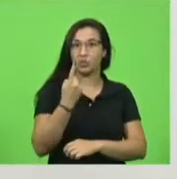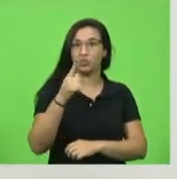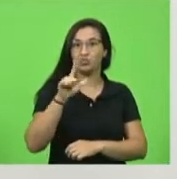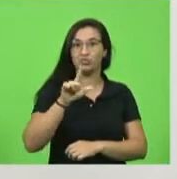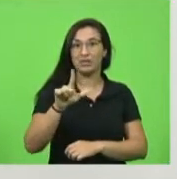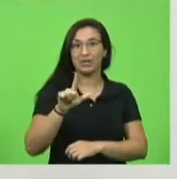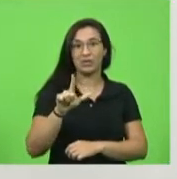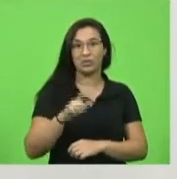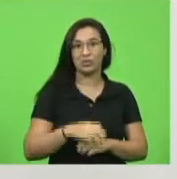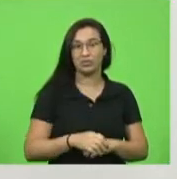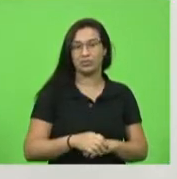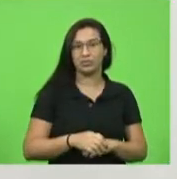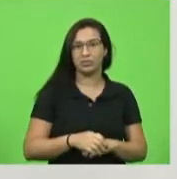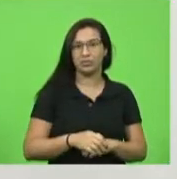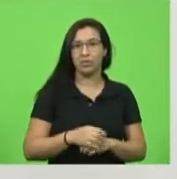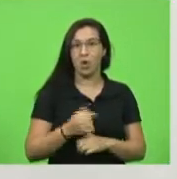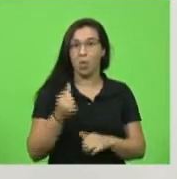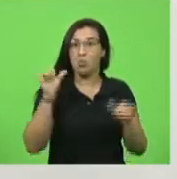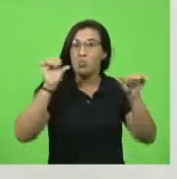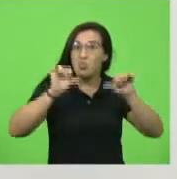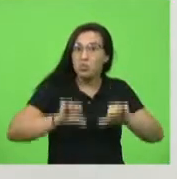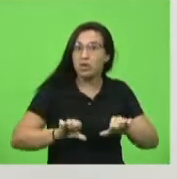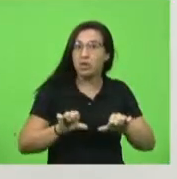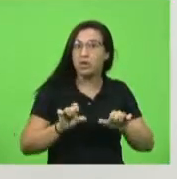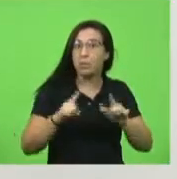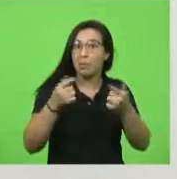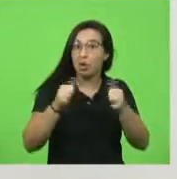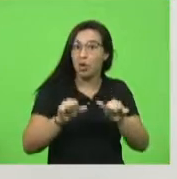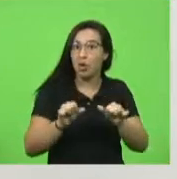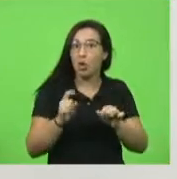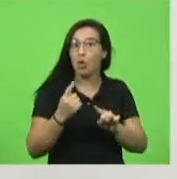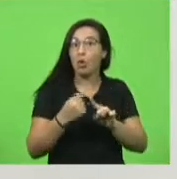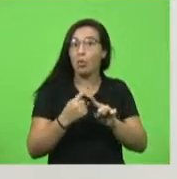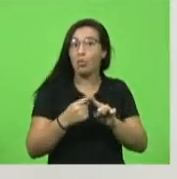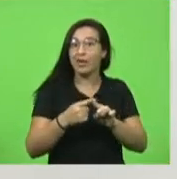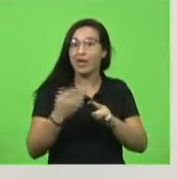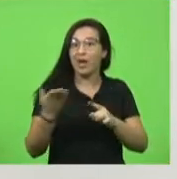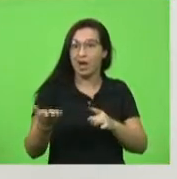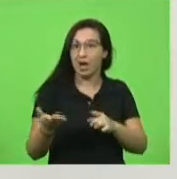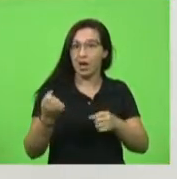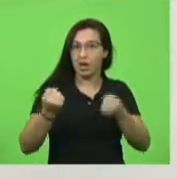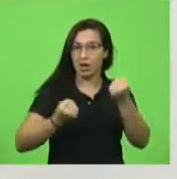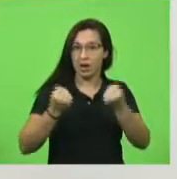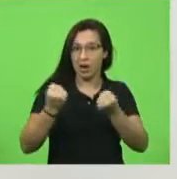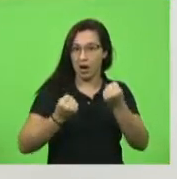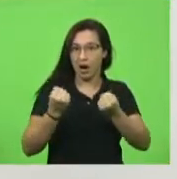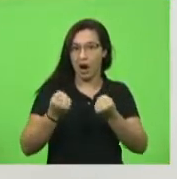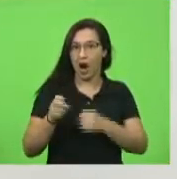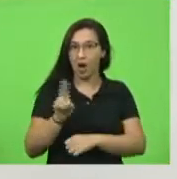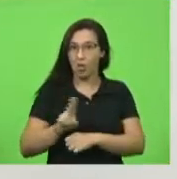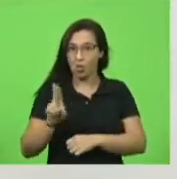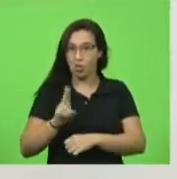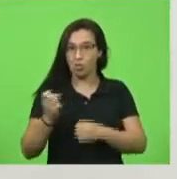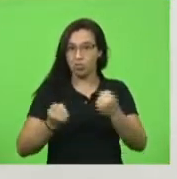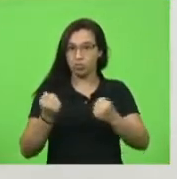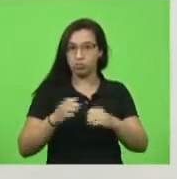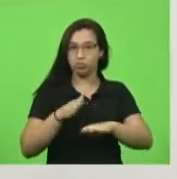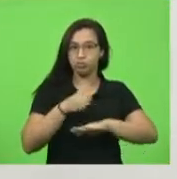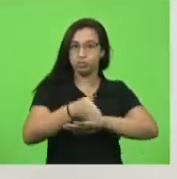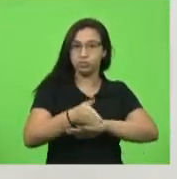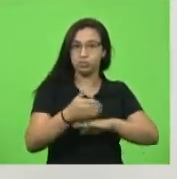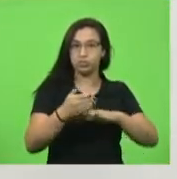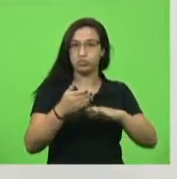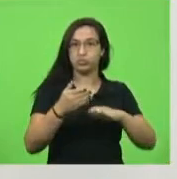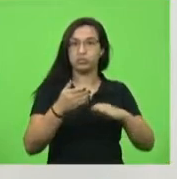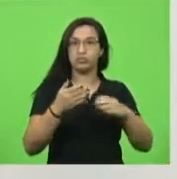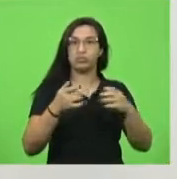não é tão ruim porque o dono do carro, exceto aquele que usa o carro para o trabalho, mas o dono do